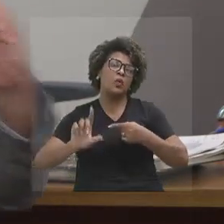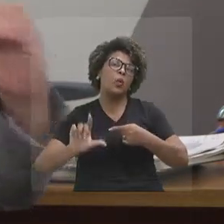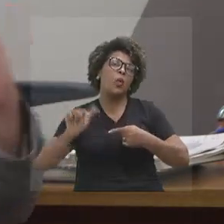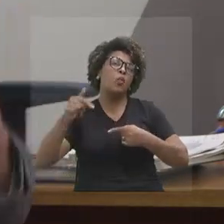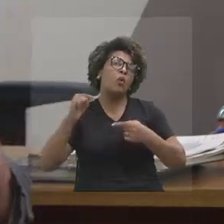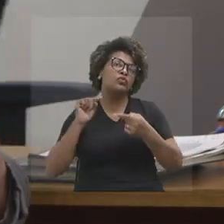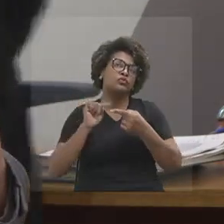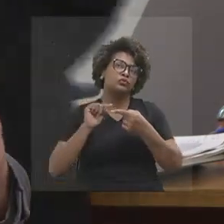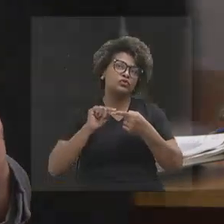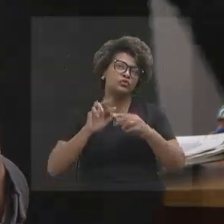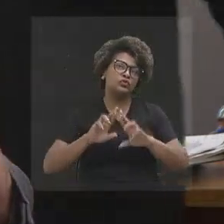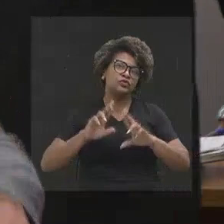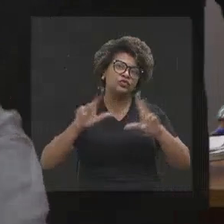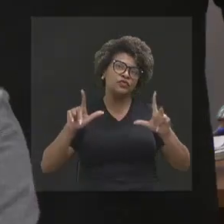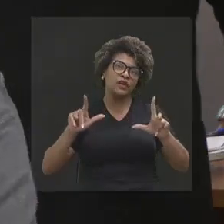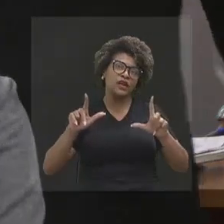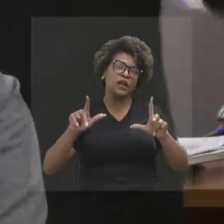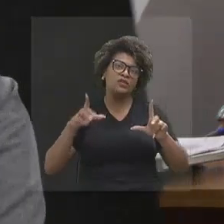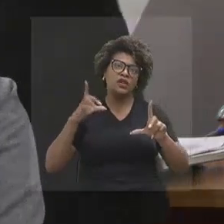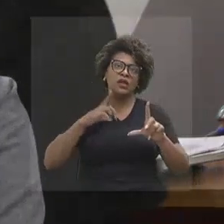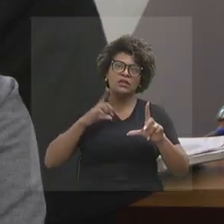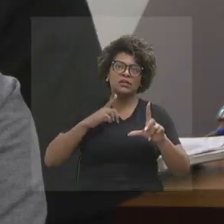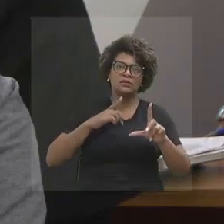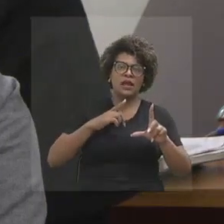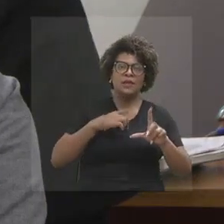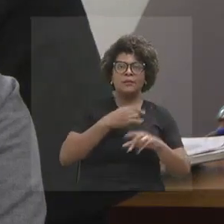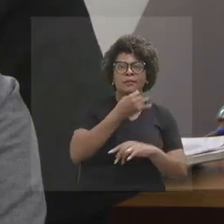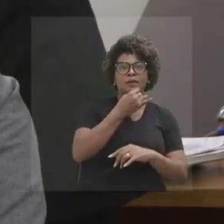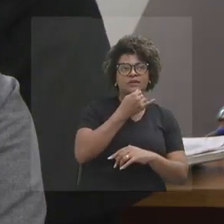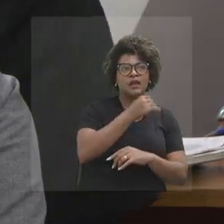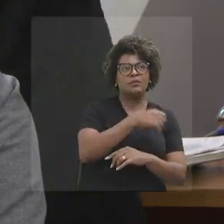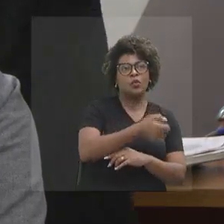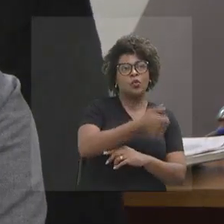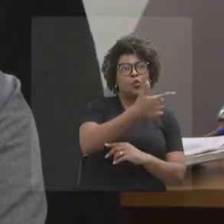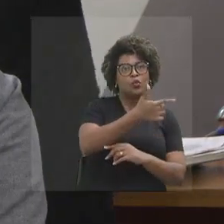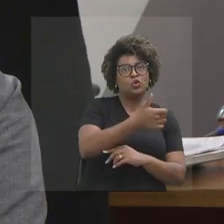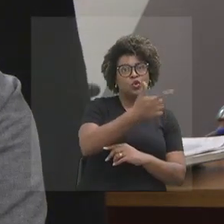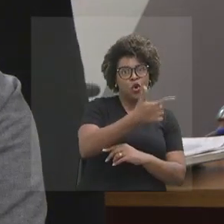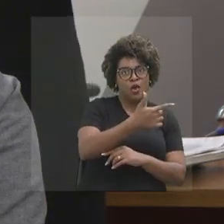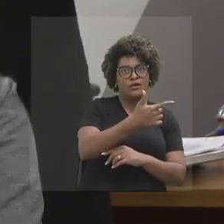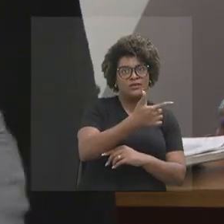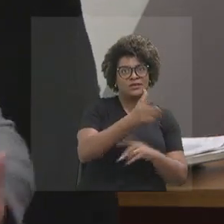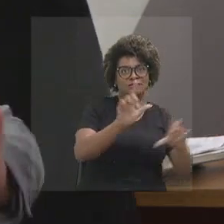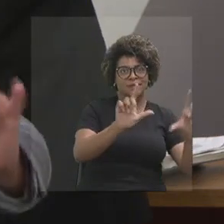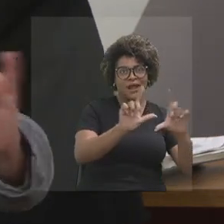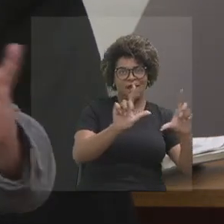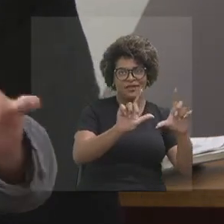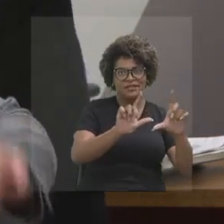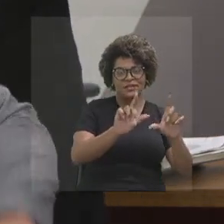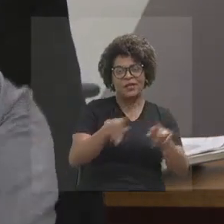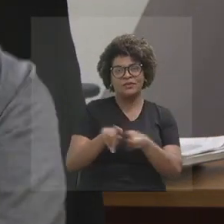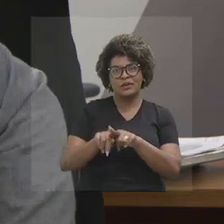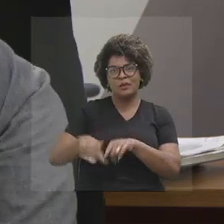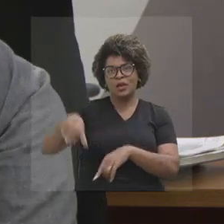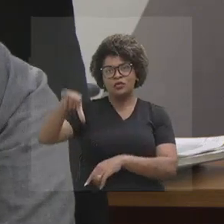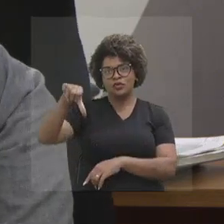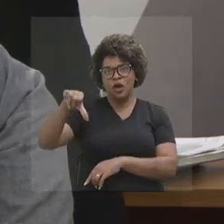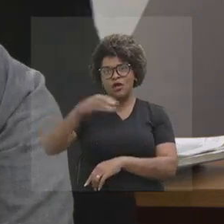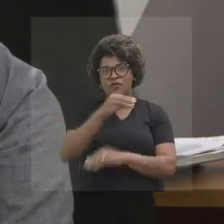Você tem o Canal 12 aqui e o 9, então a gente colocou o Opinião Minas para ele estar no lugar de... Está combatendo ali,